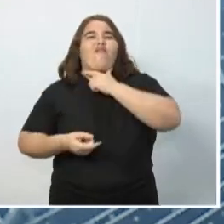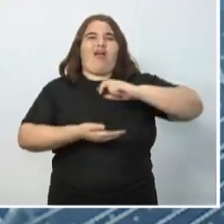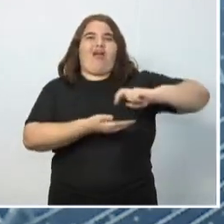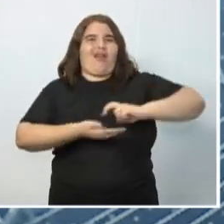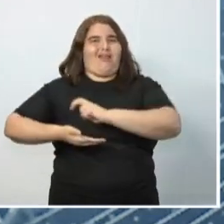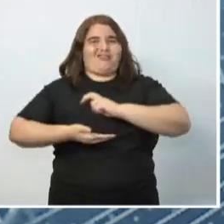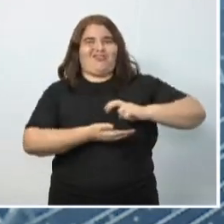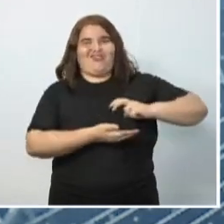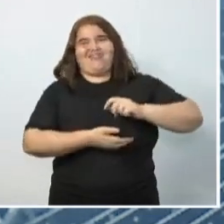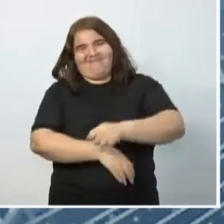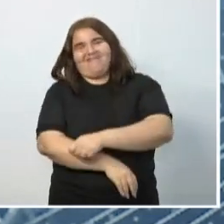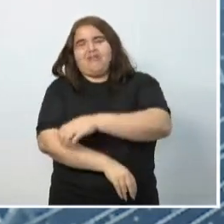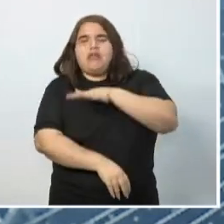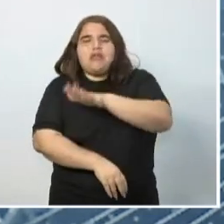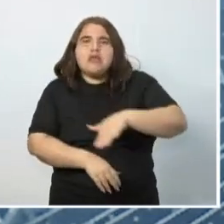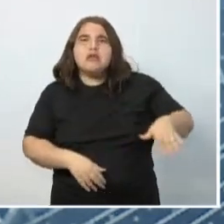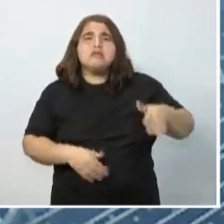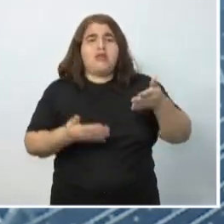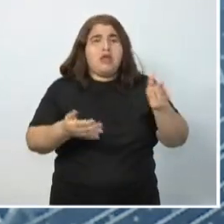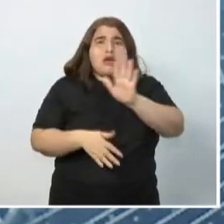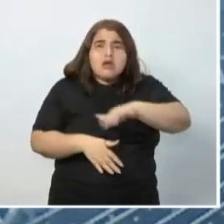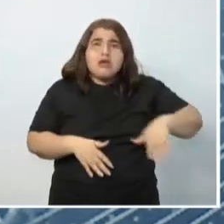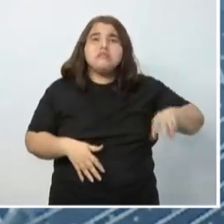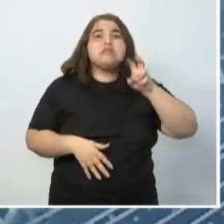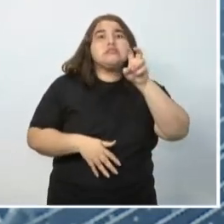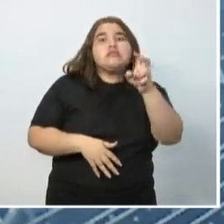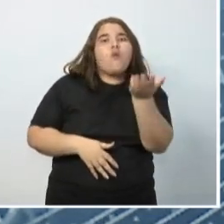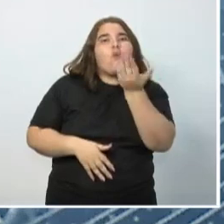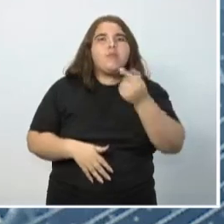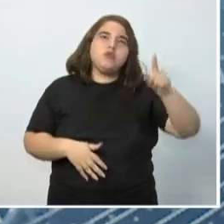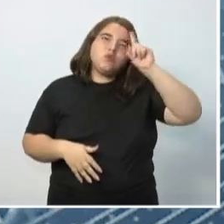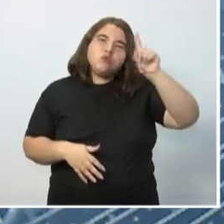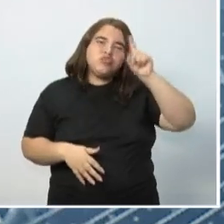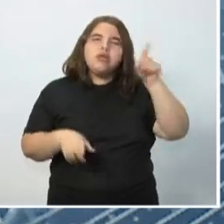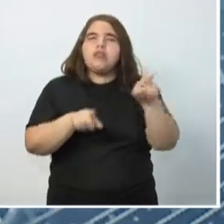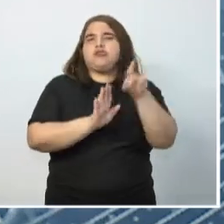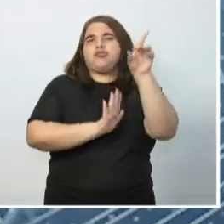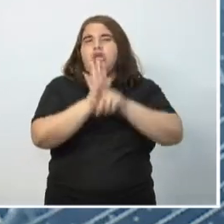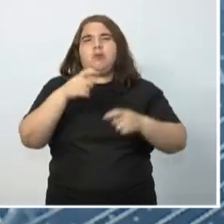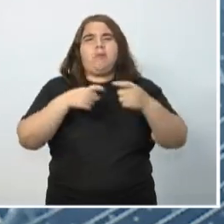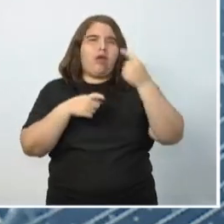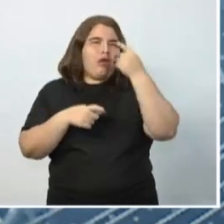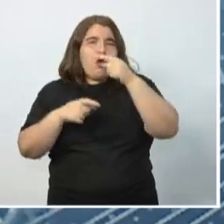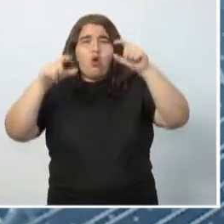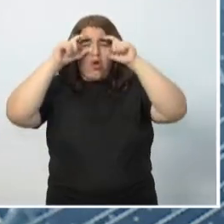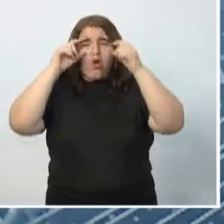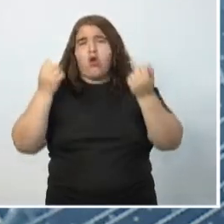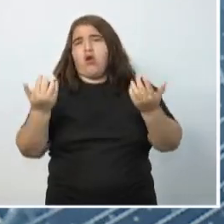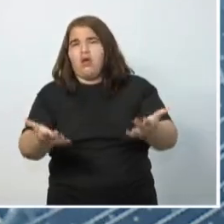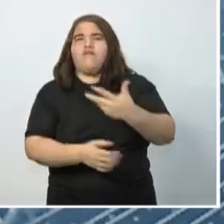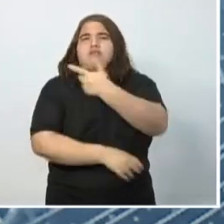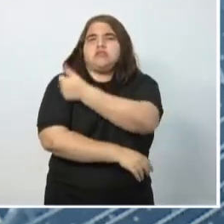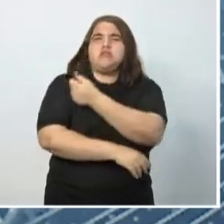Enquanto isso, enquanto as crianças estavam lá, com cinco refeições por dia, com direito ao oftalmologista, entrega de óculos, vacinação,